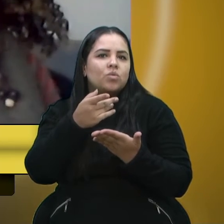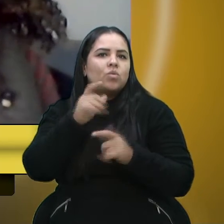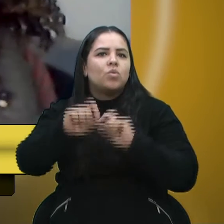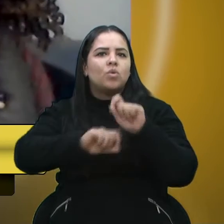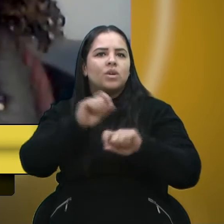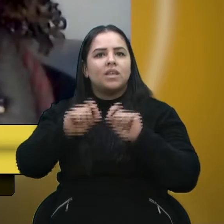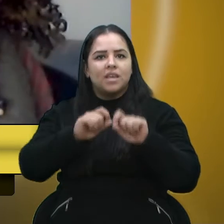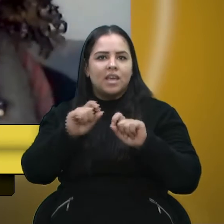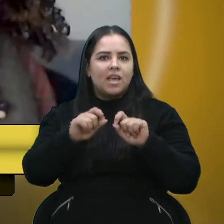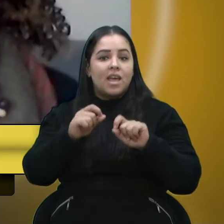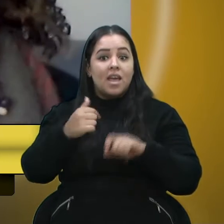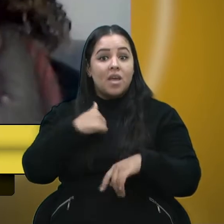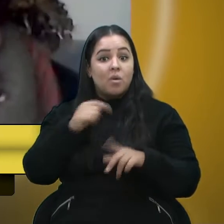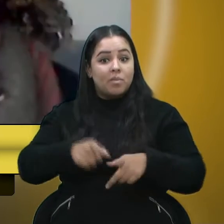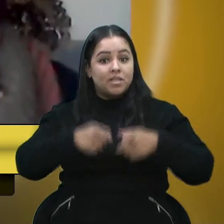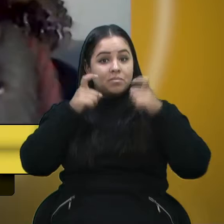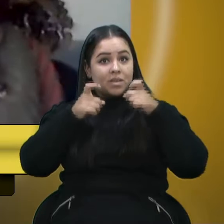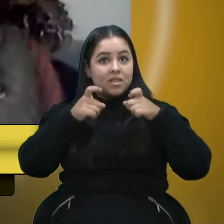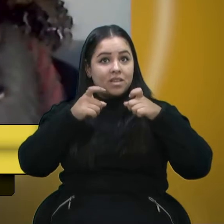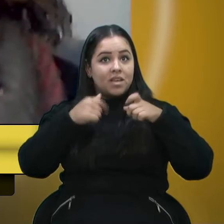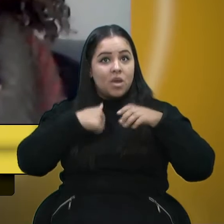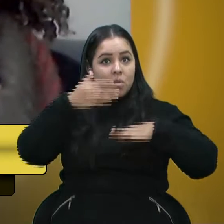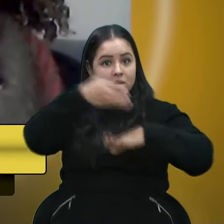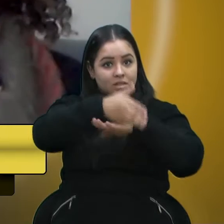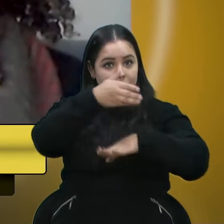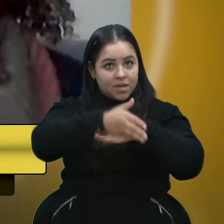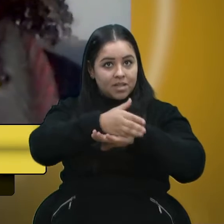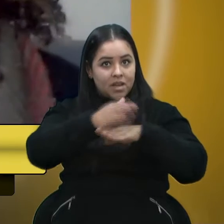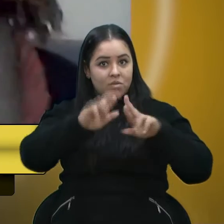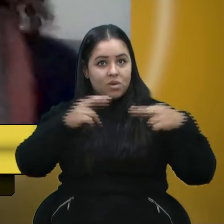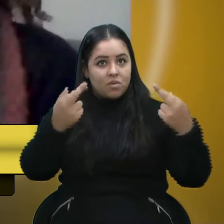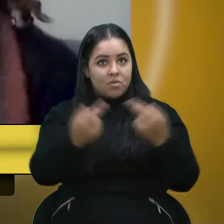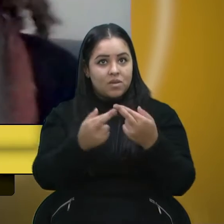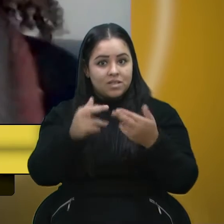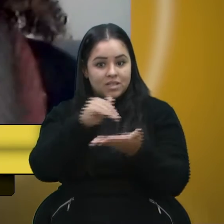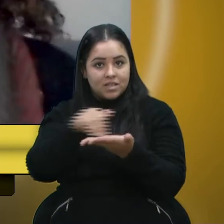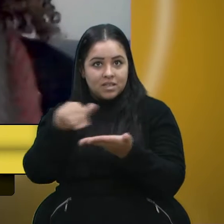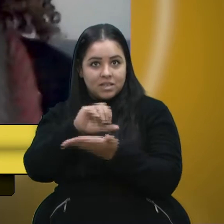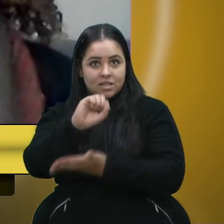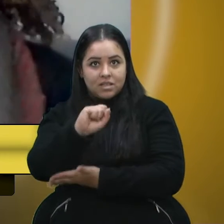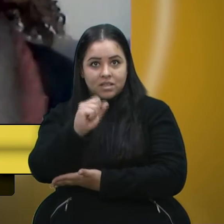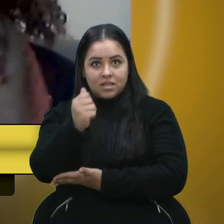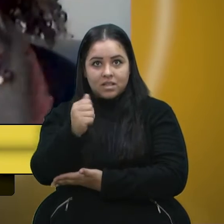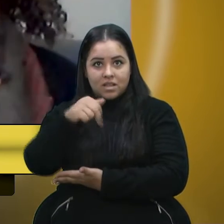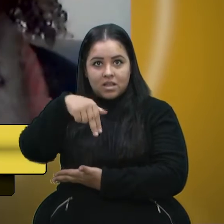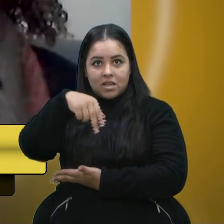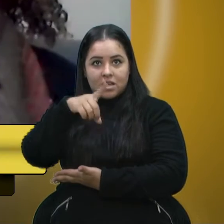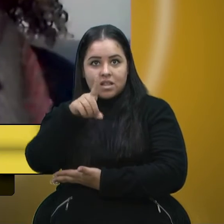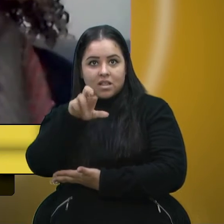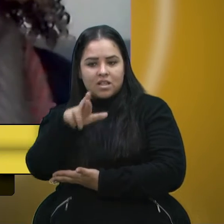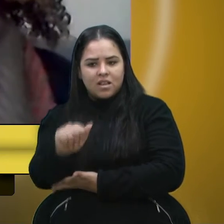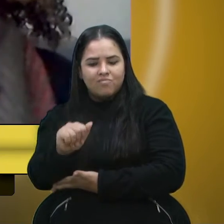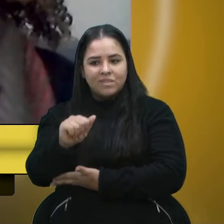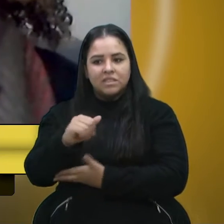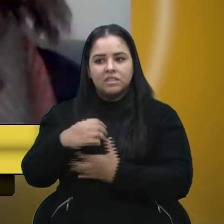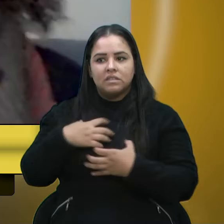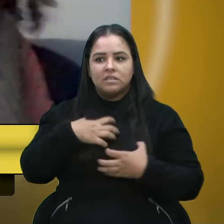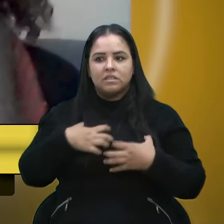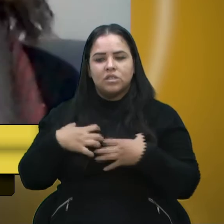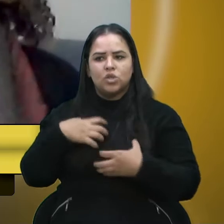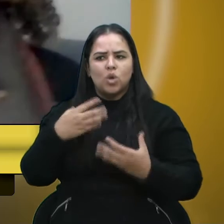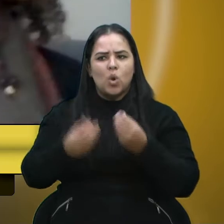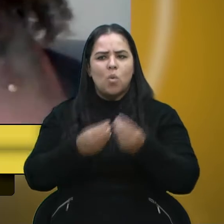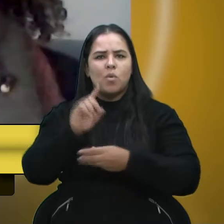eu participei com a secretária Sandra Negrini. Em primeiro lugar, me incomodou um pouco a forma com que ela expôs a sua